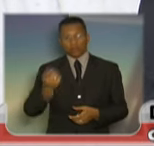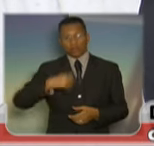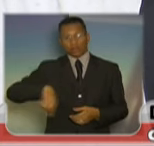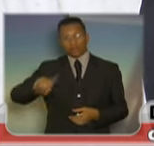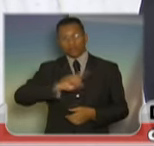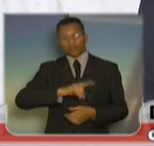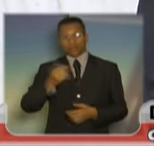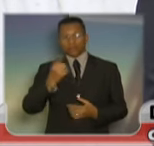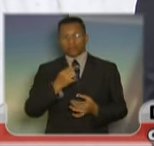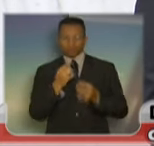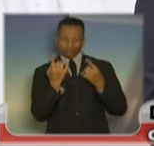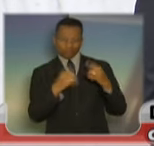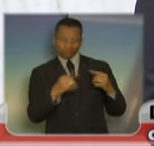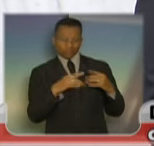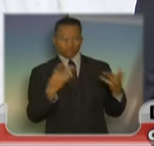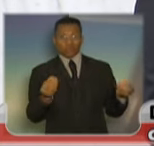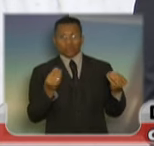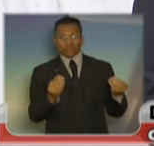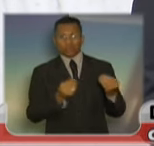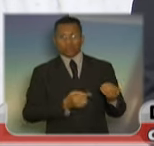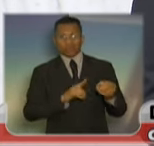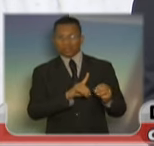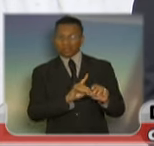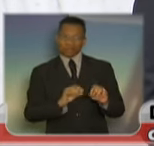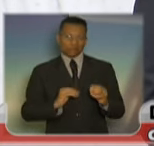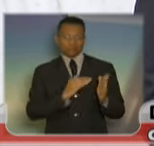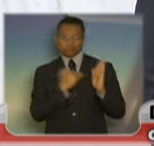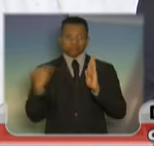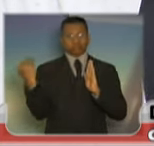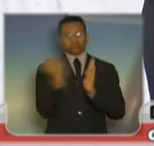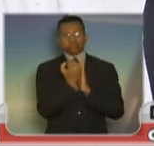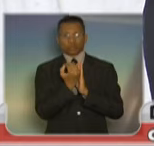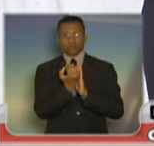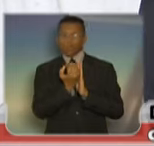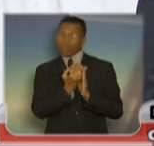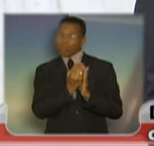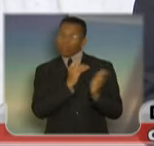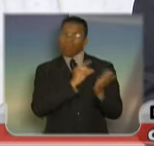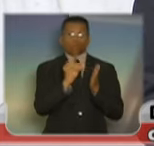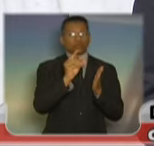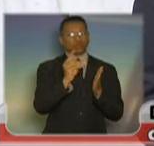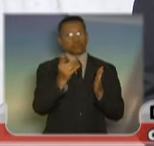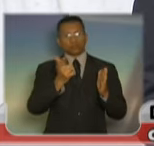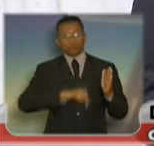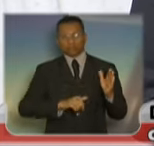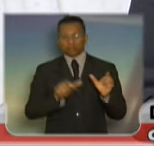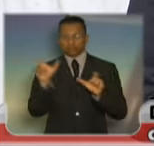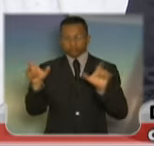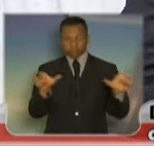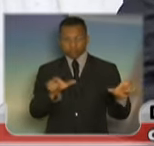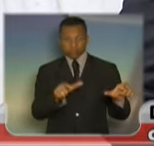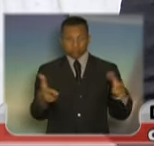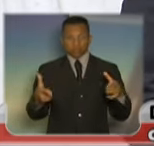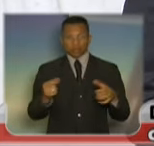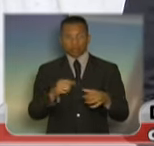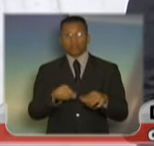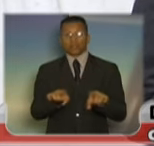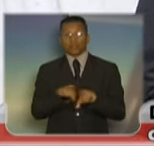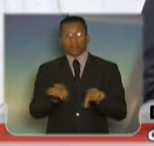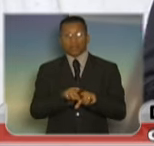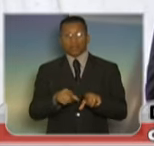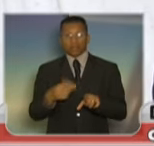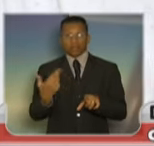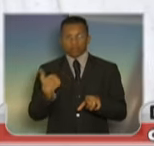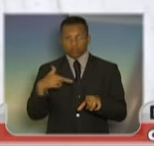frontalmente contra esse tipo de extremismo, porquanto esse ódio criado pelas classes, pelas religiões,